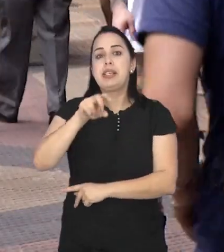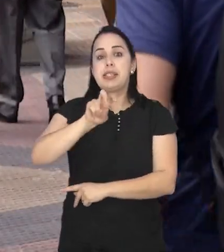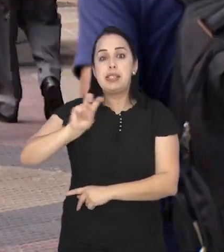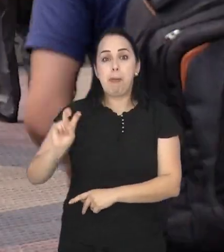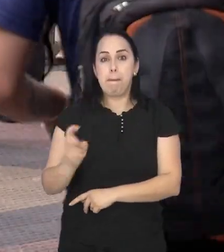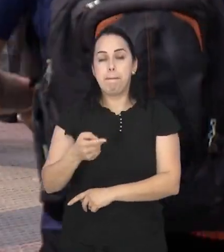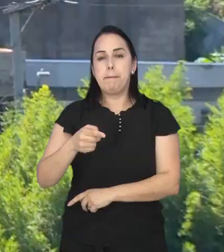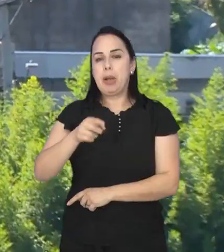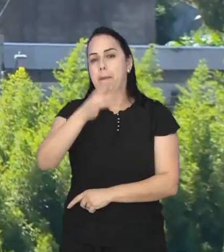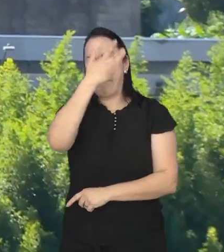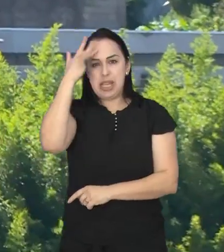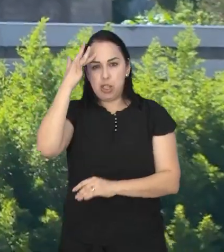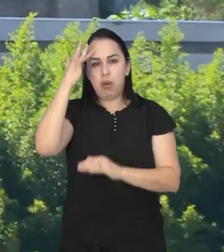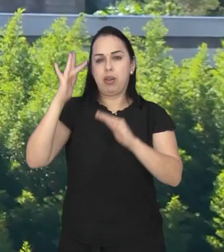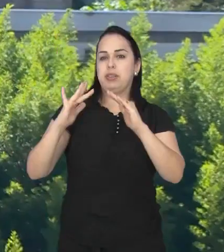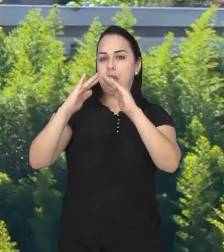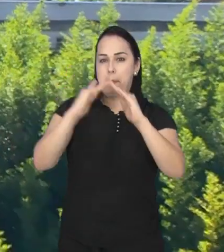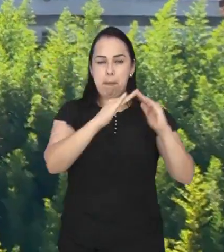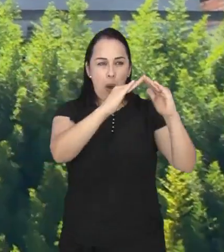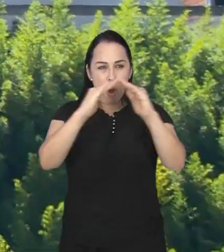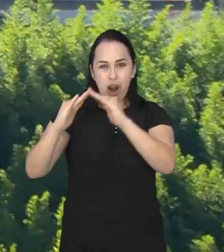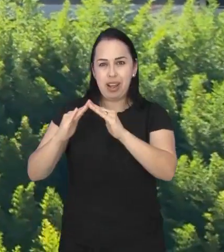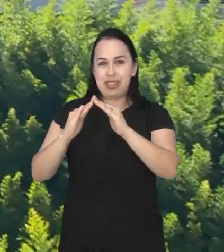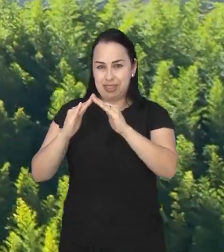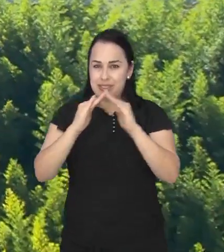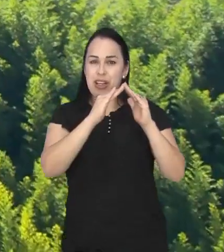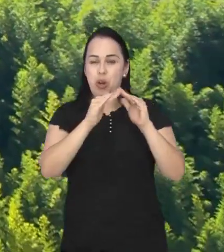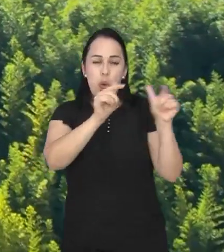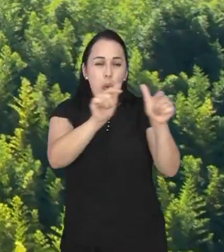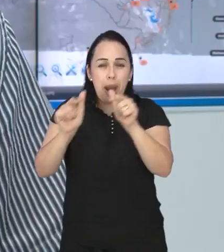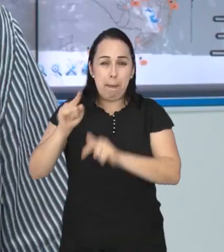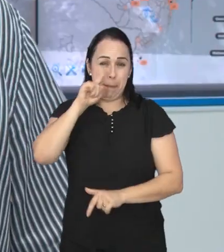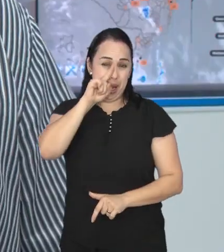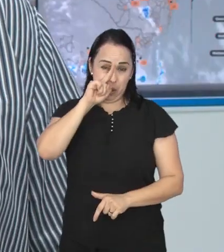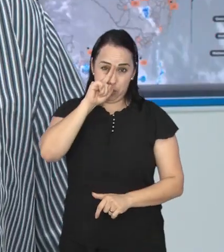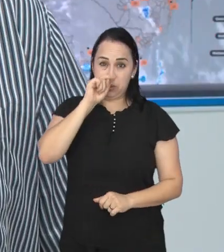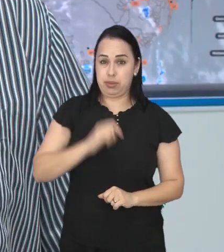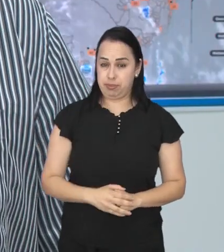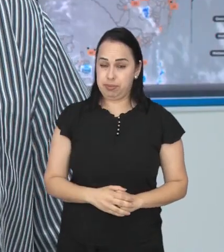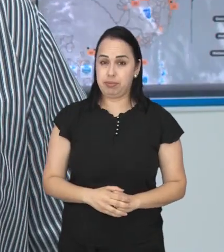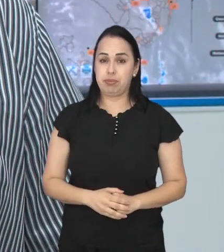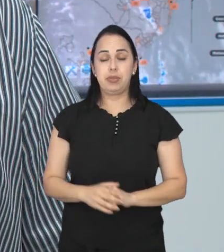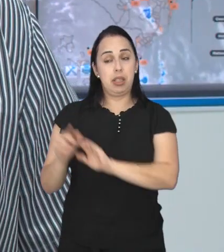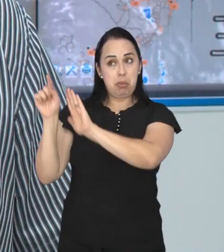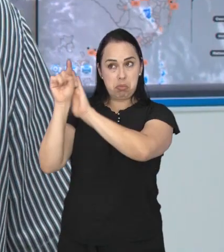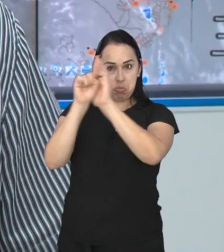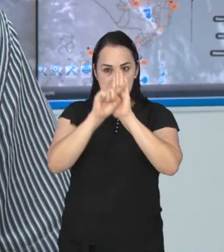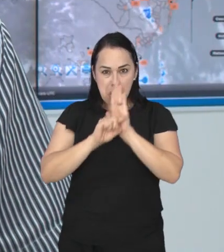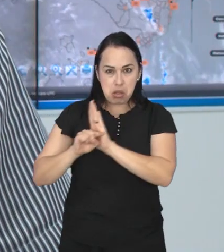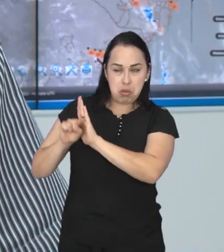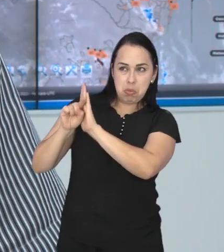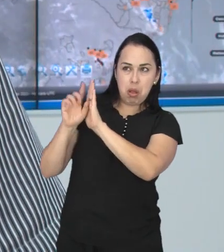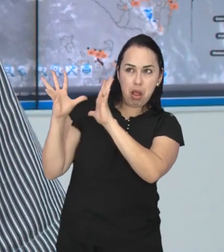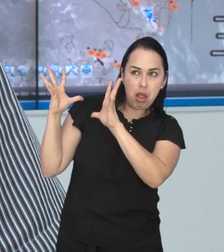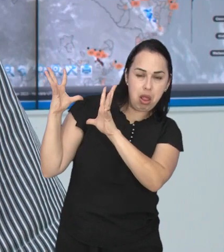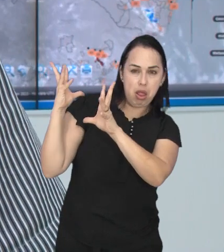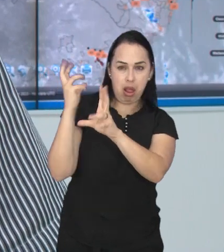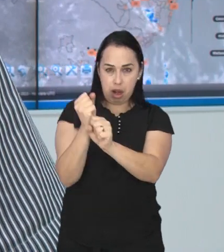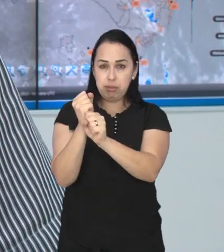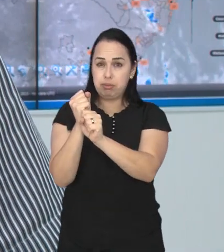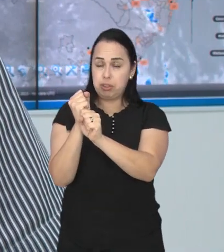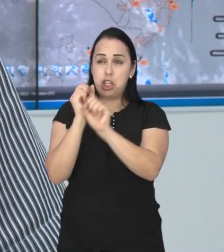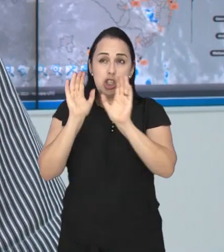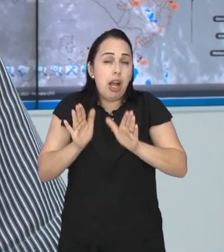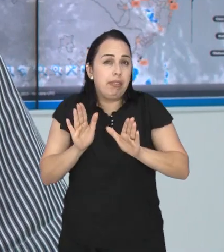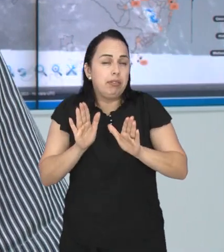5 mil pessoas vivendo em 77 áreas de risco. De acordo com o último mapeamento de áreas de risco que